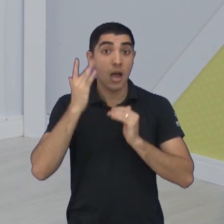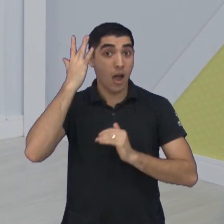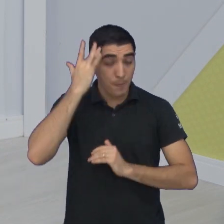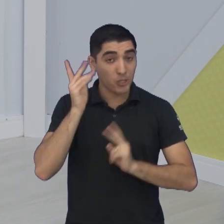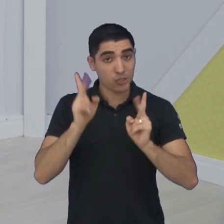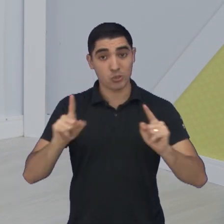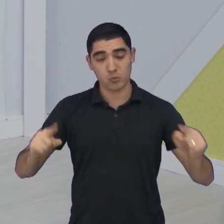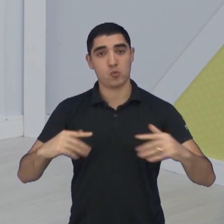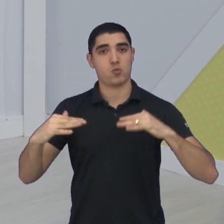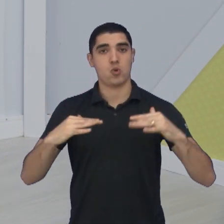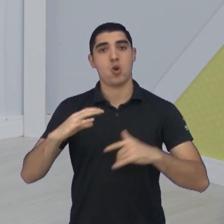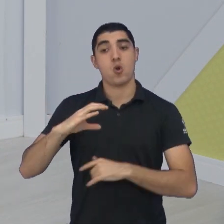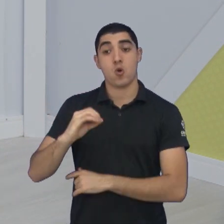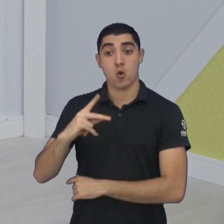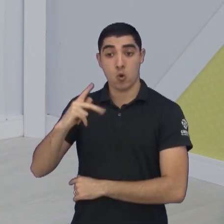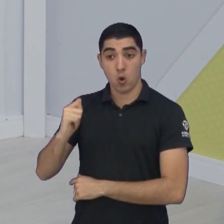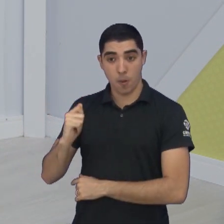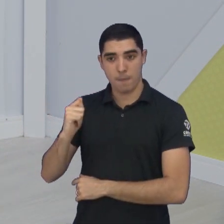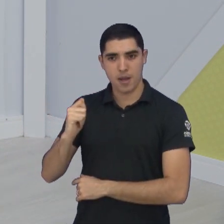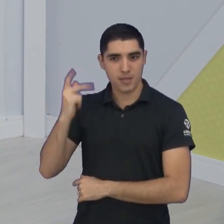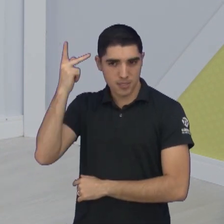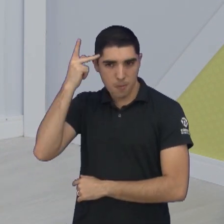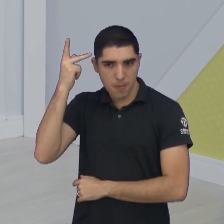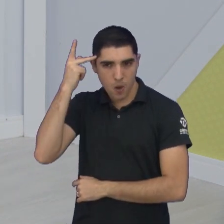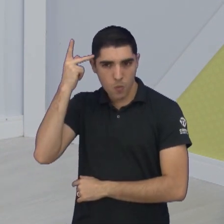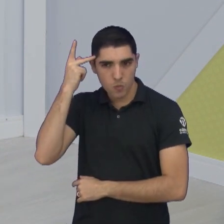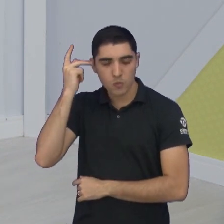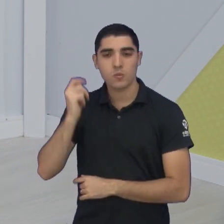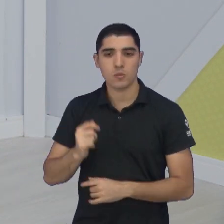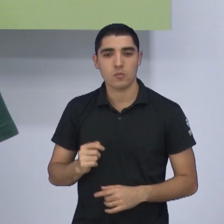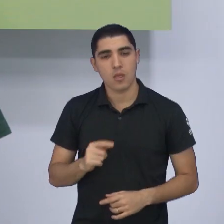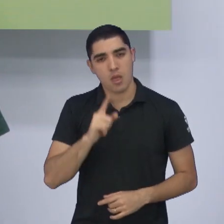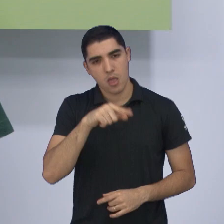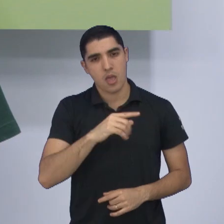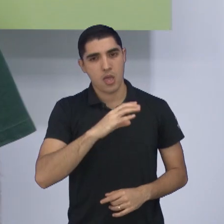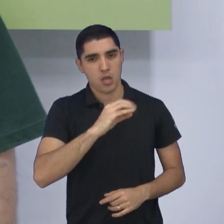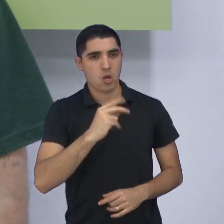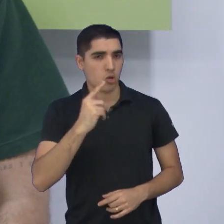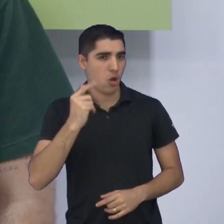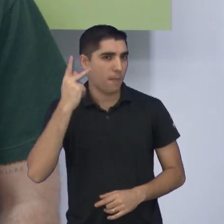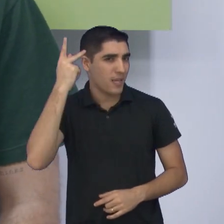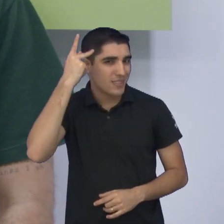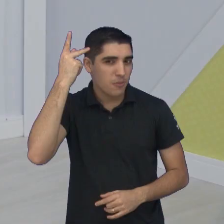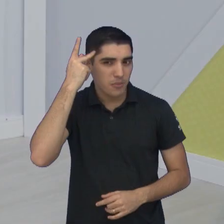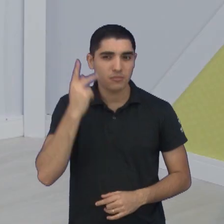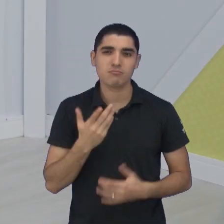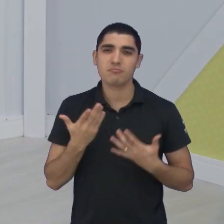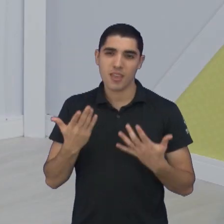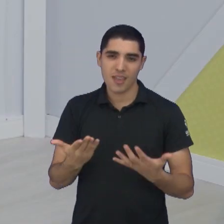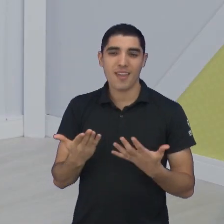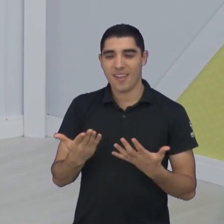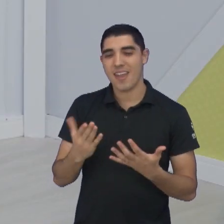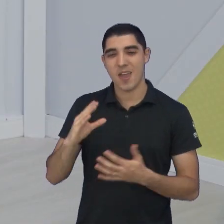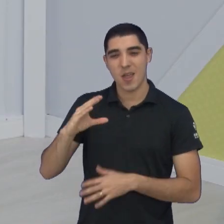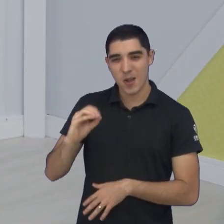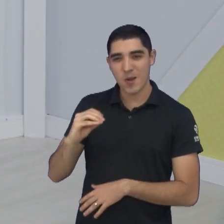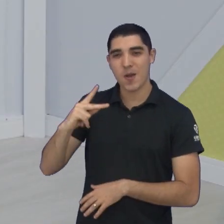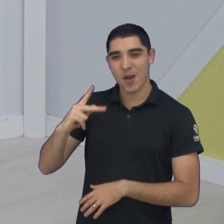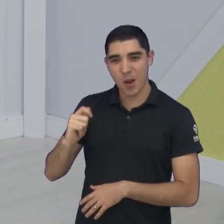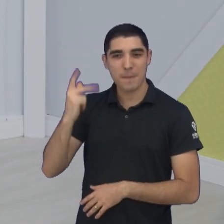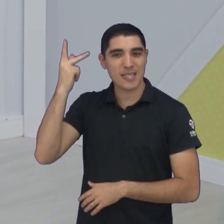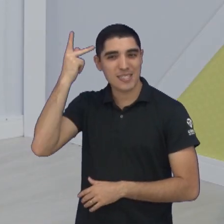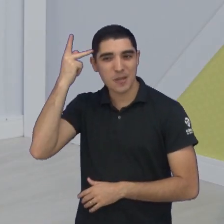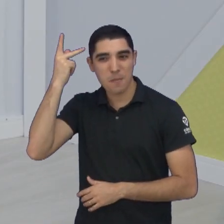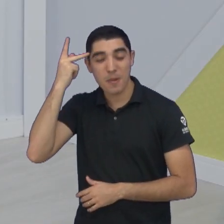amanhã pela Copa Paulista, pela Copa São Paulo. Como é é o nome? Eu acho que é a Copa São Paulo. Copa São Paulo. Muito ornei. Copa São Paulo e depois da quinta